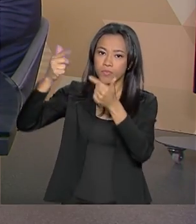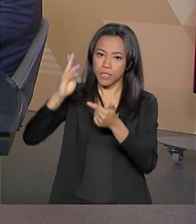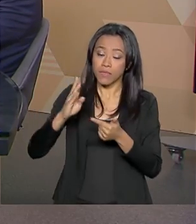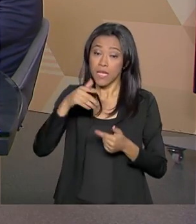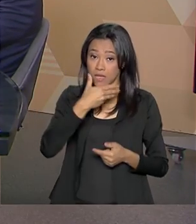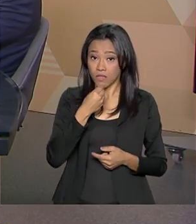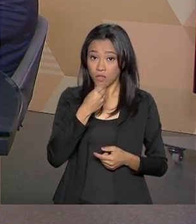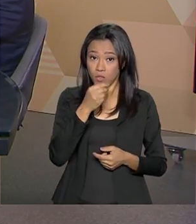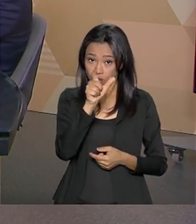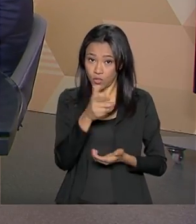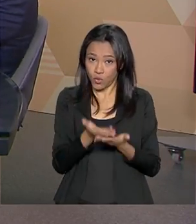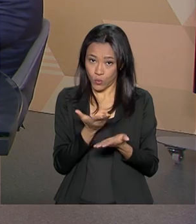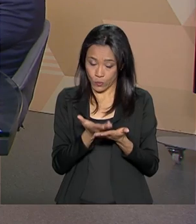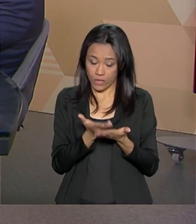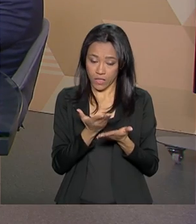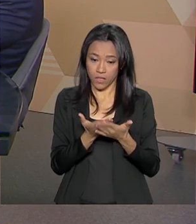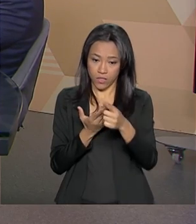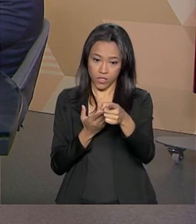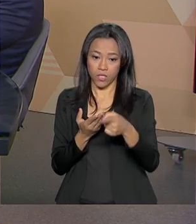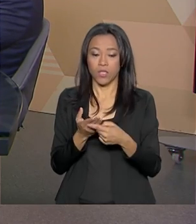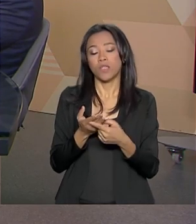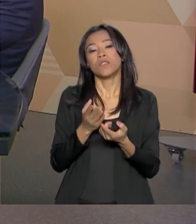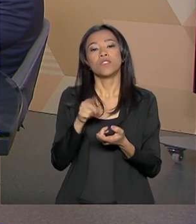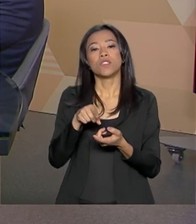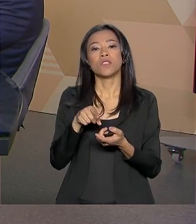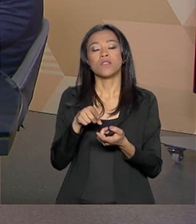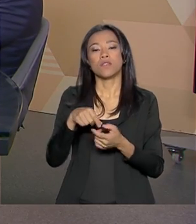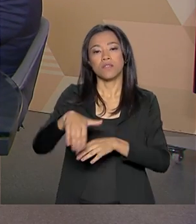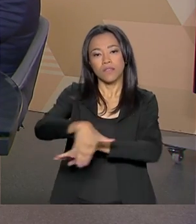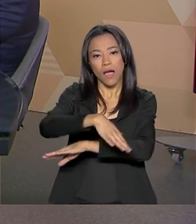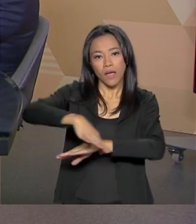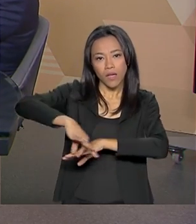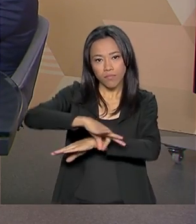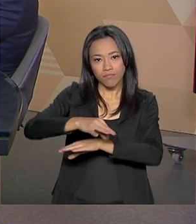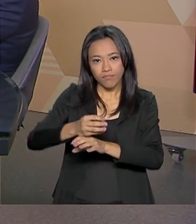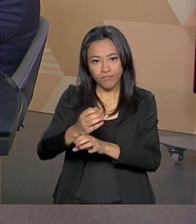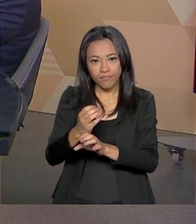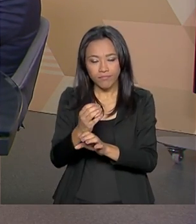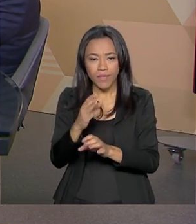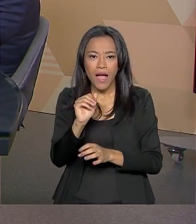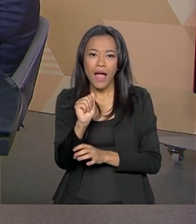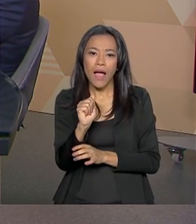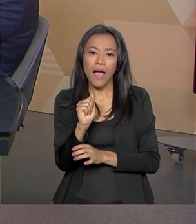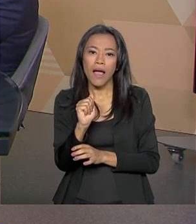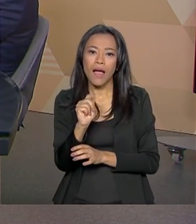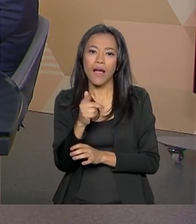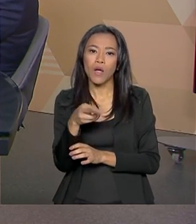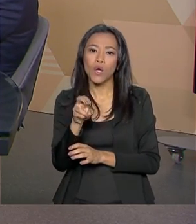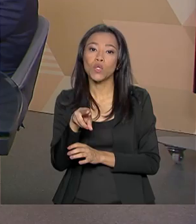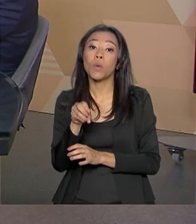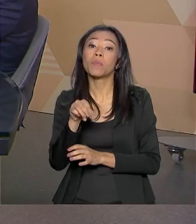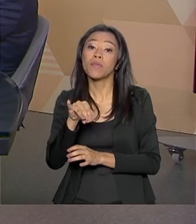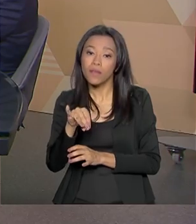agronomia aqui de Brasília, é a pergunta inversa. Vamos ver o que ele nos pergunta, presidente.